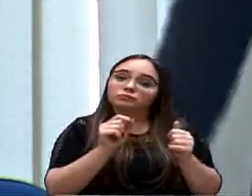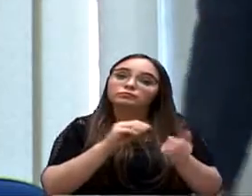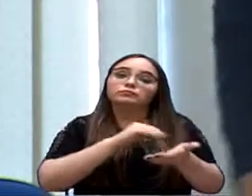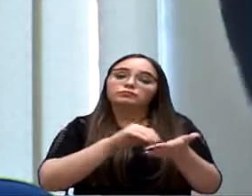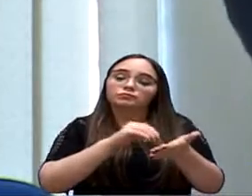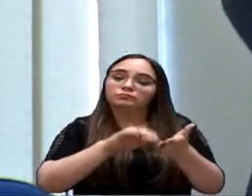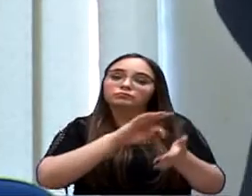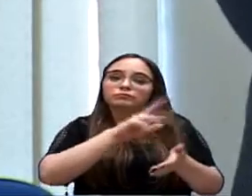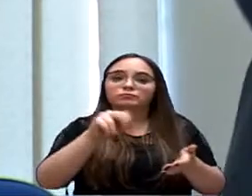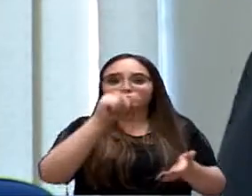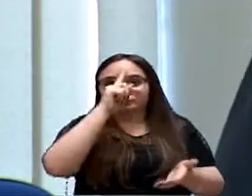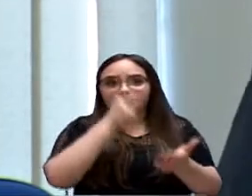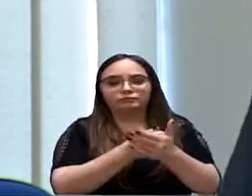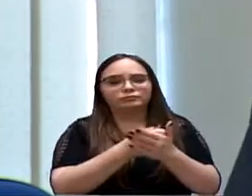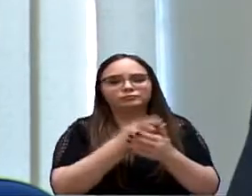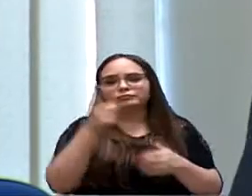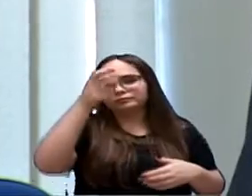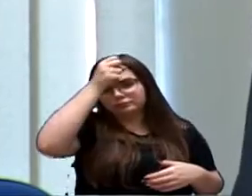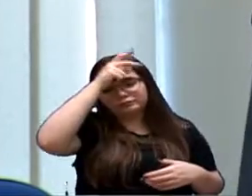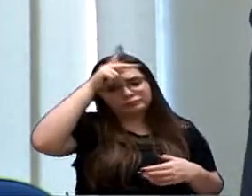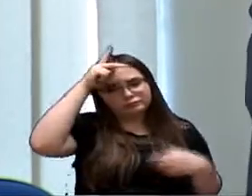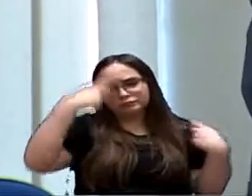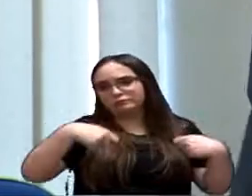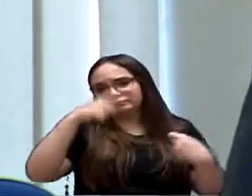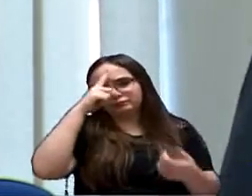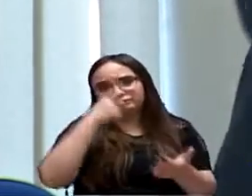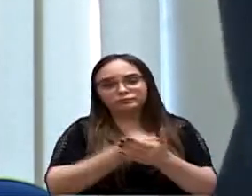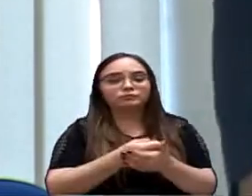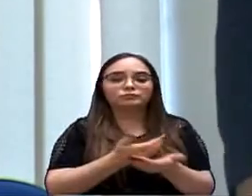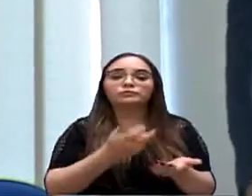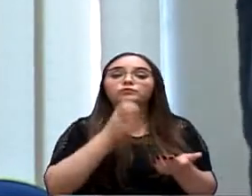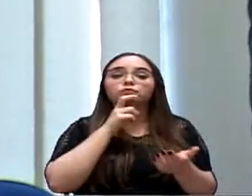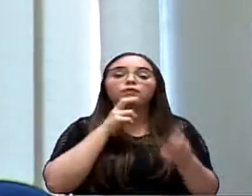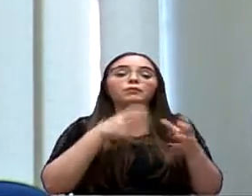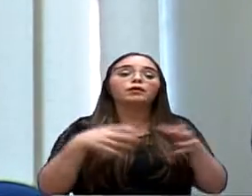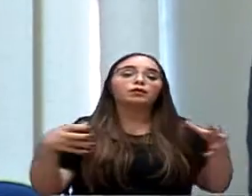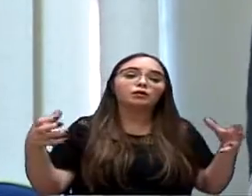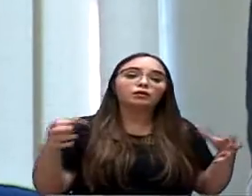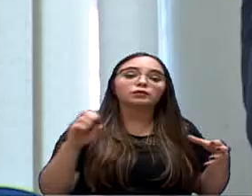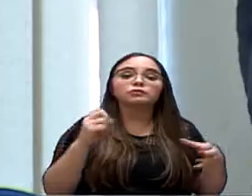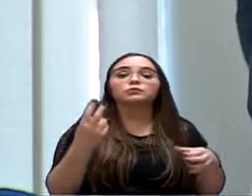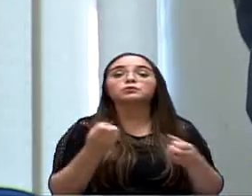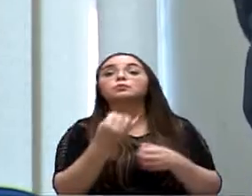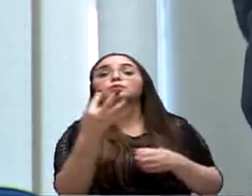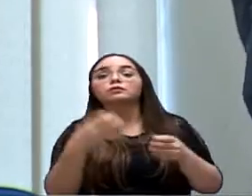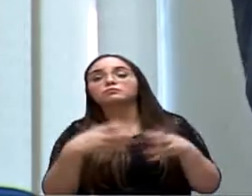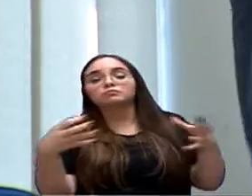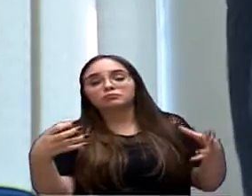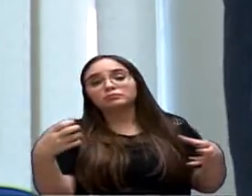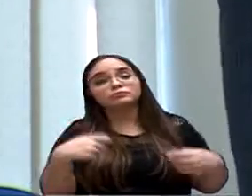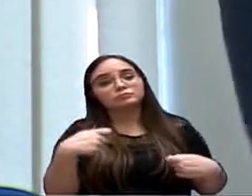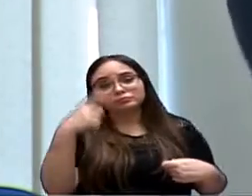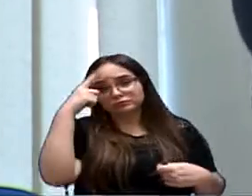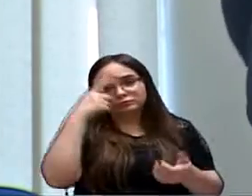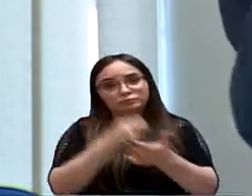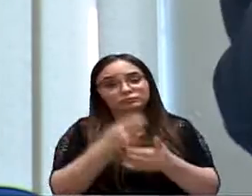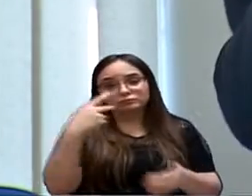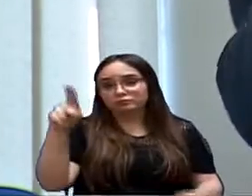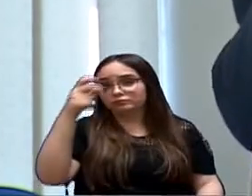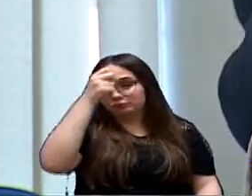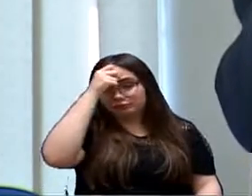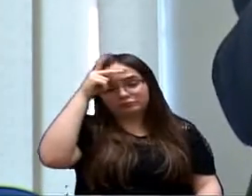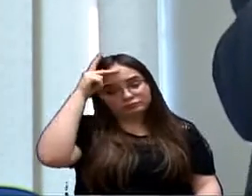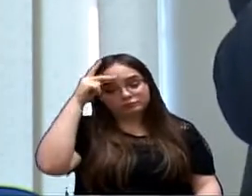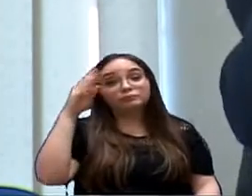definam. A prefeitura que tem que definir para onde a cidade vai crescer, o quanto ela vai crescer, se ela pode crescer. E eu falo principalmente dessa